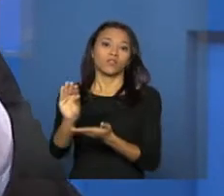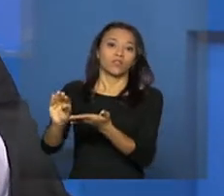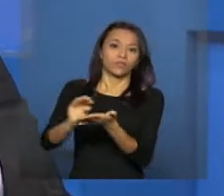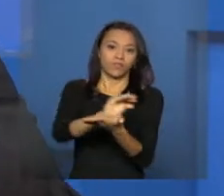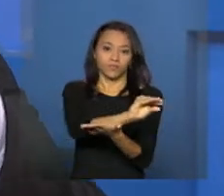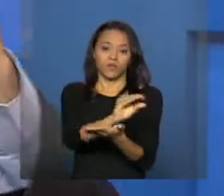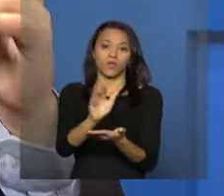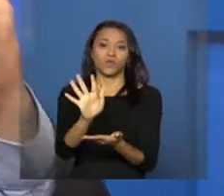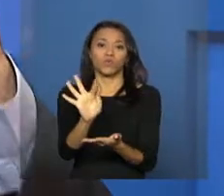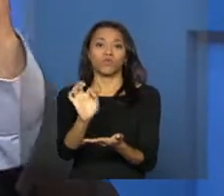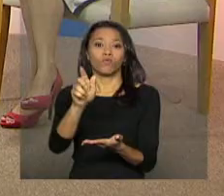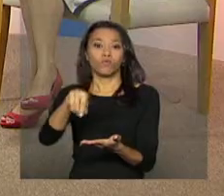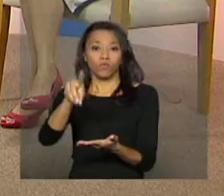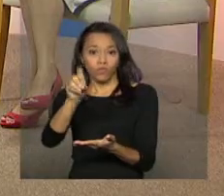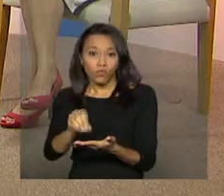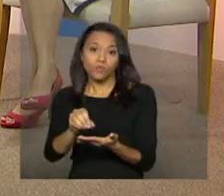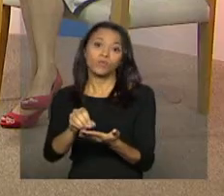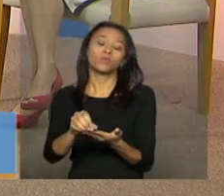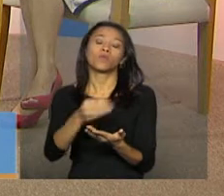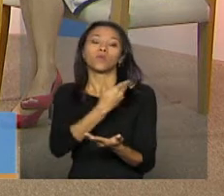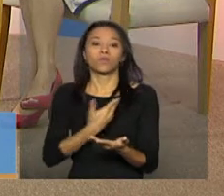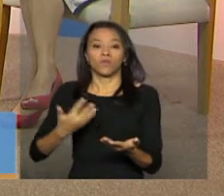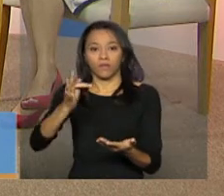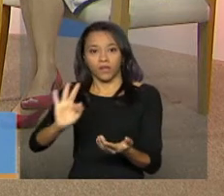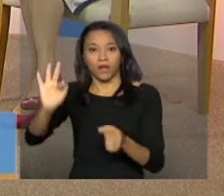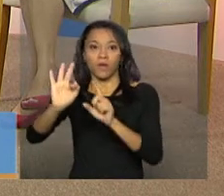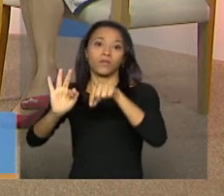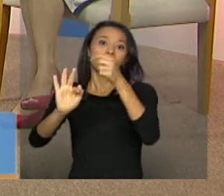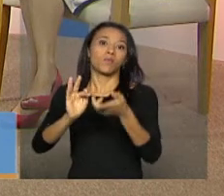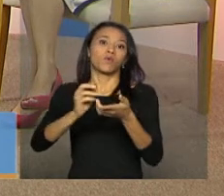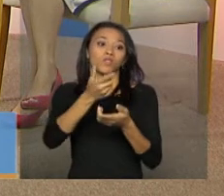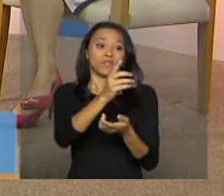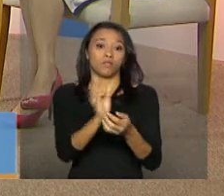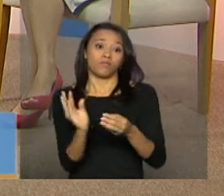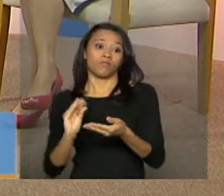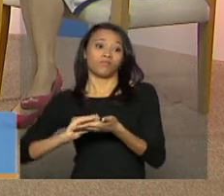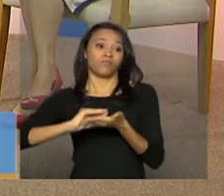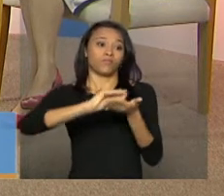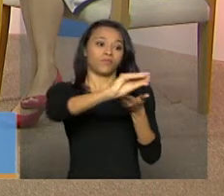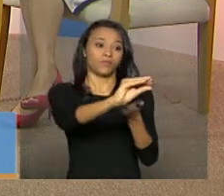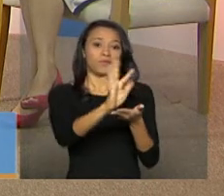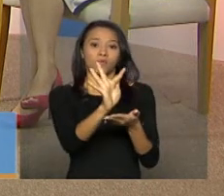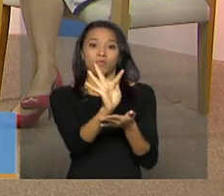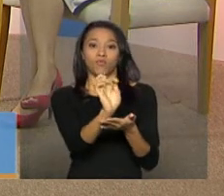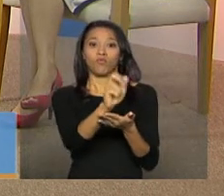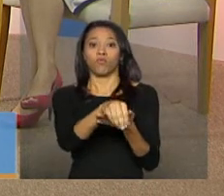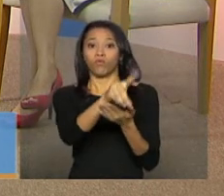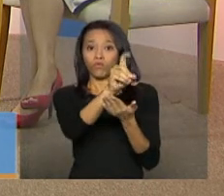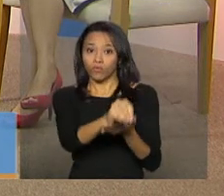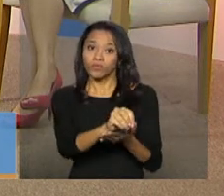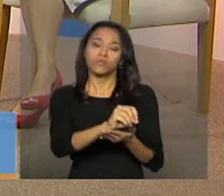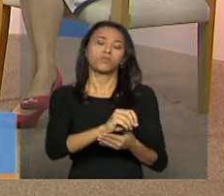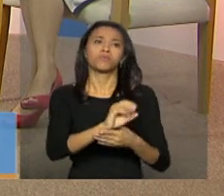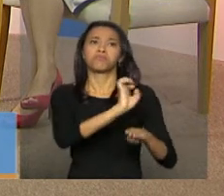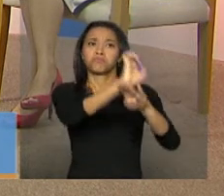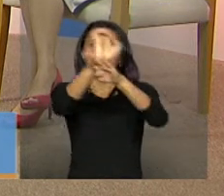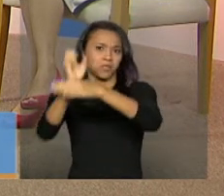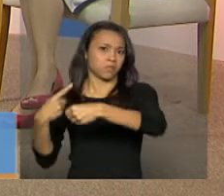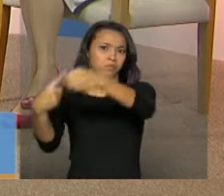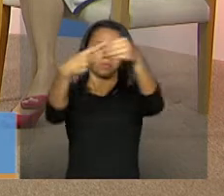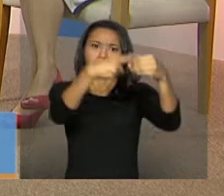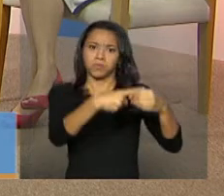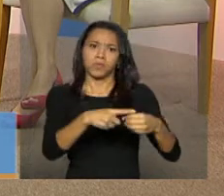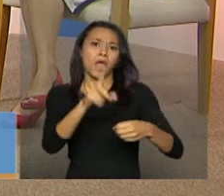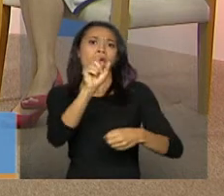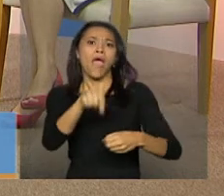Fundo Nacional para os fundos estaduais e municipais, não devem ser visto pelo município como um teto